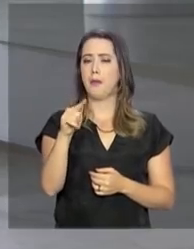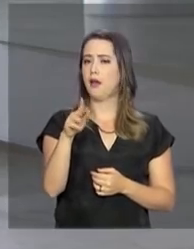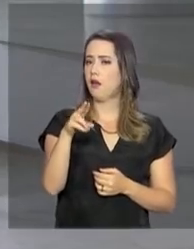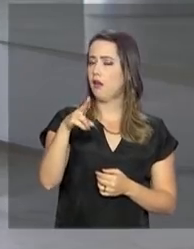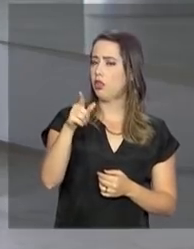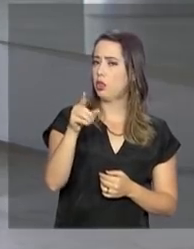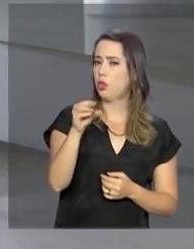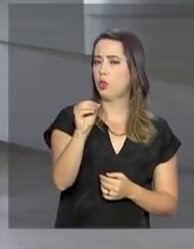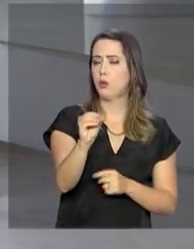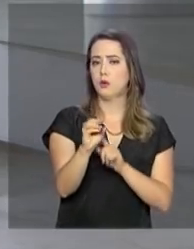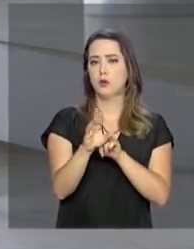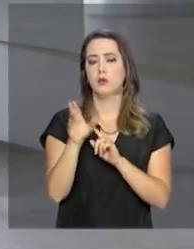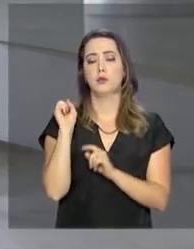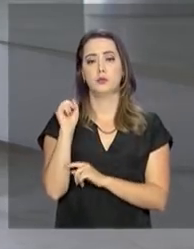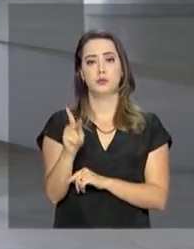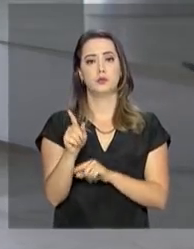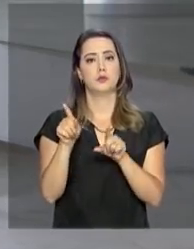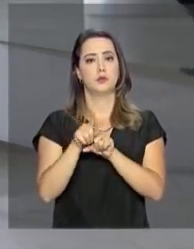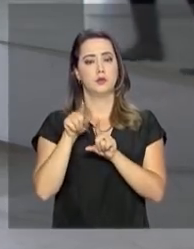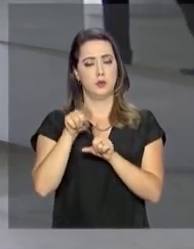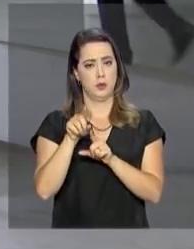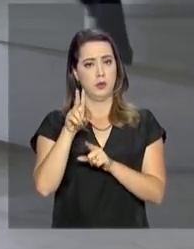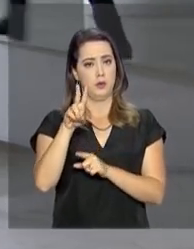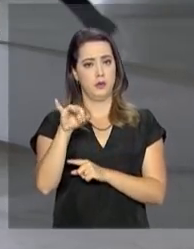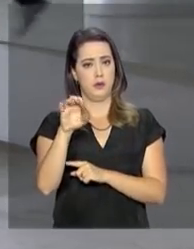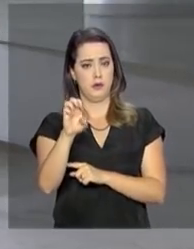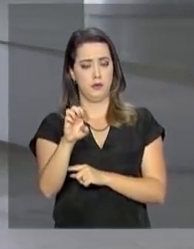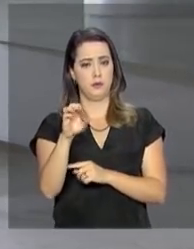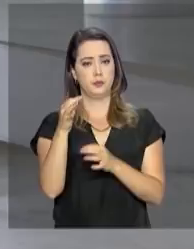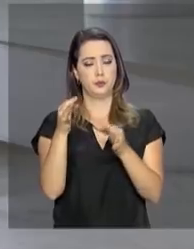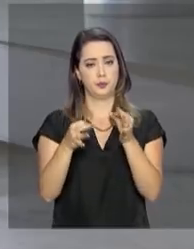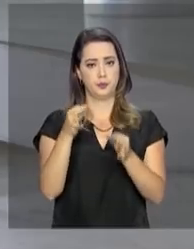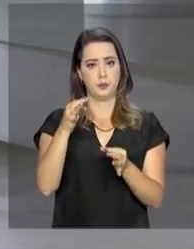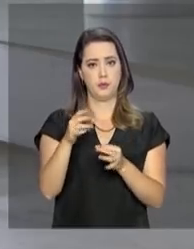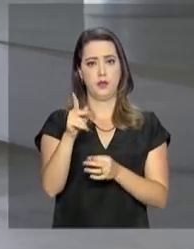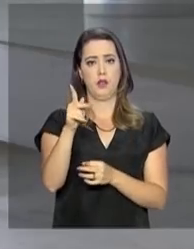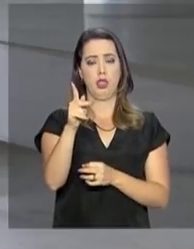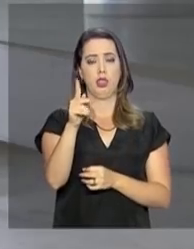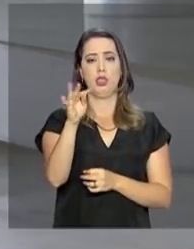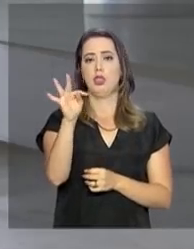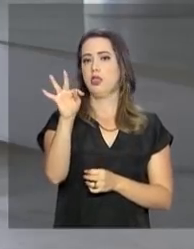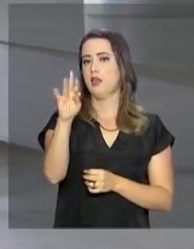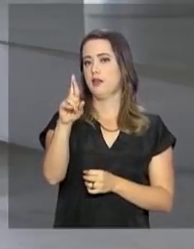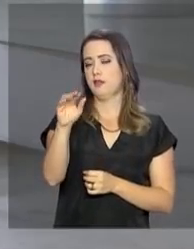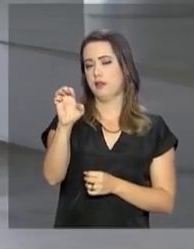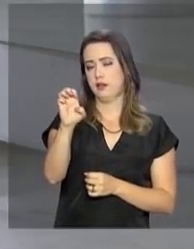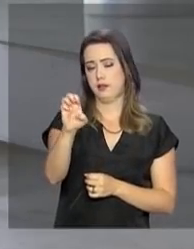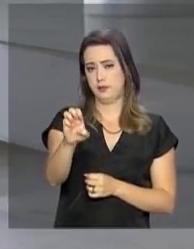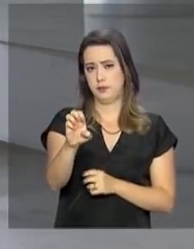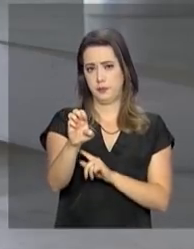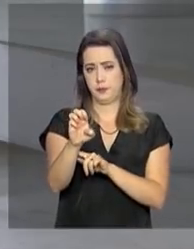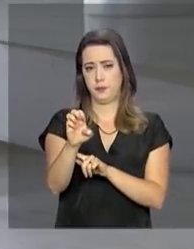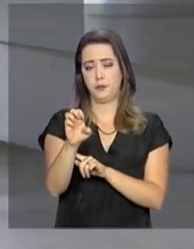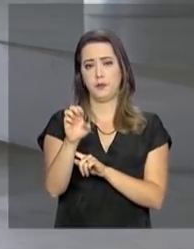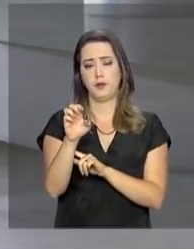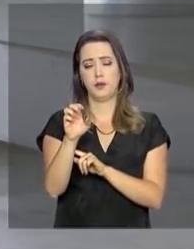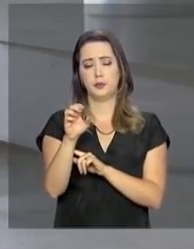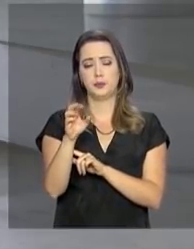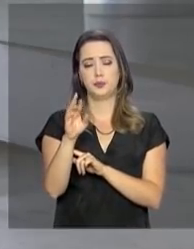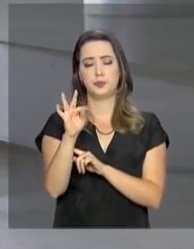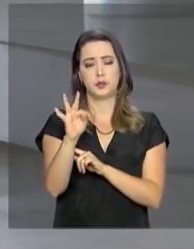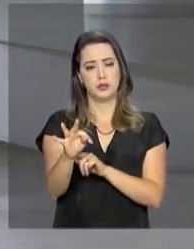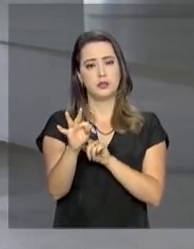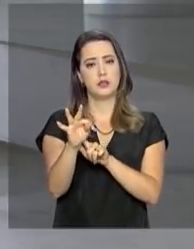judicial do TRT3, o Tribunal Regional do Trabalho da Terceira Região, em 2008 e 2009.